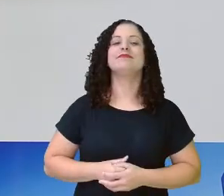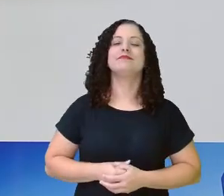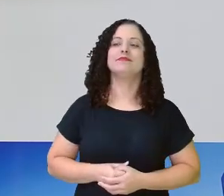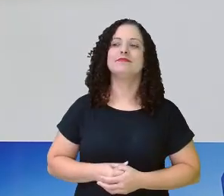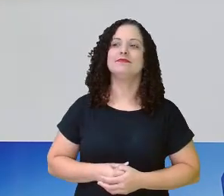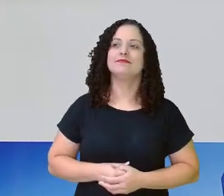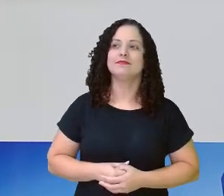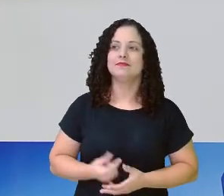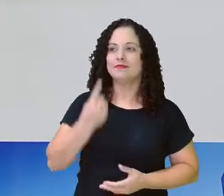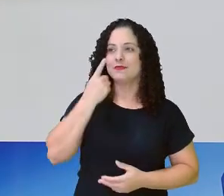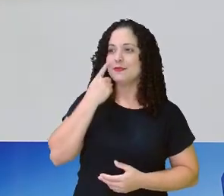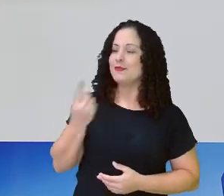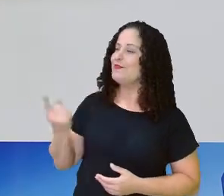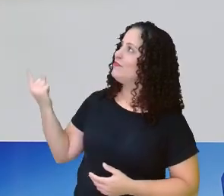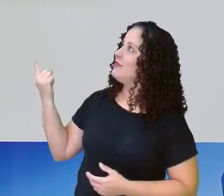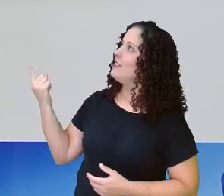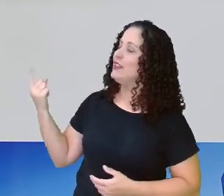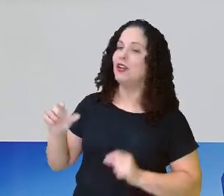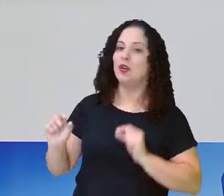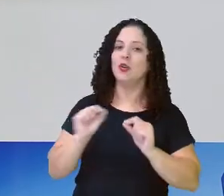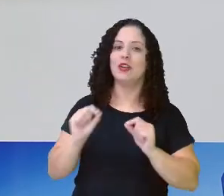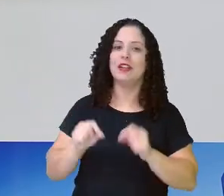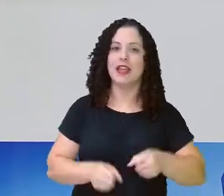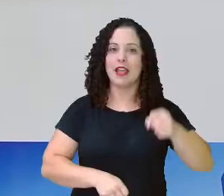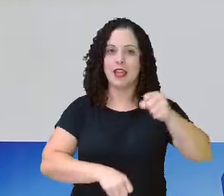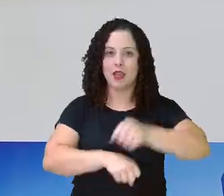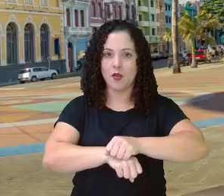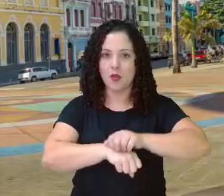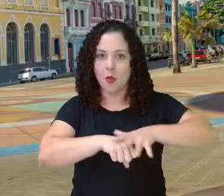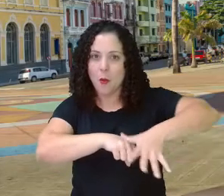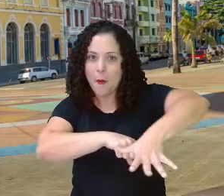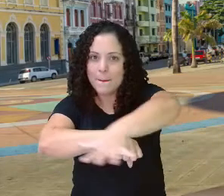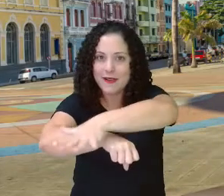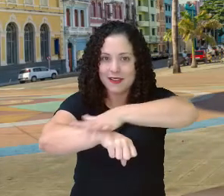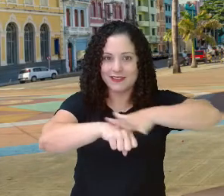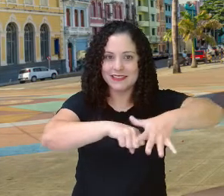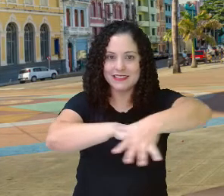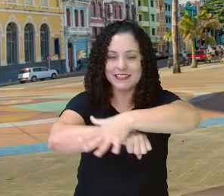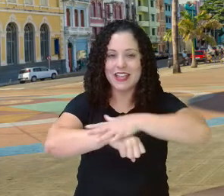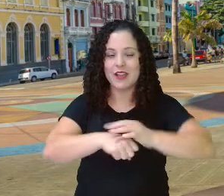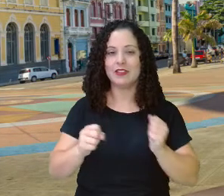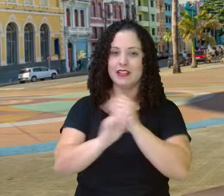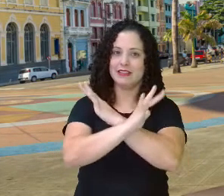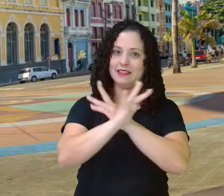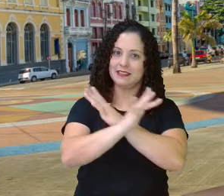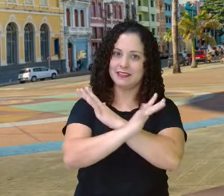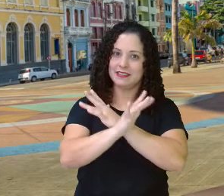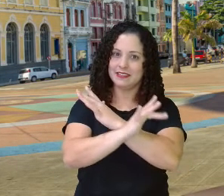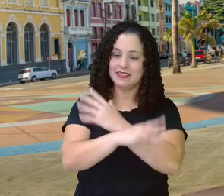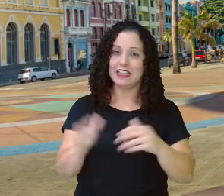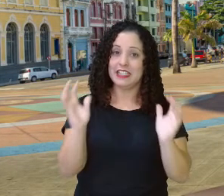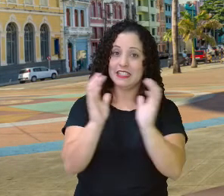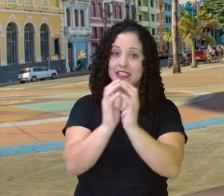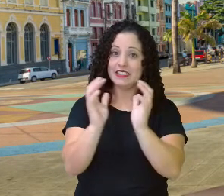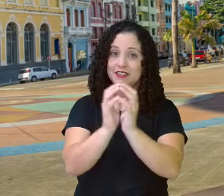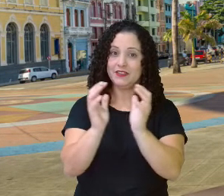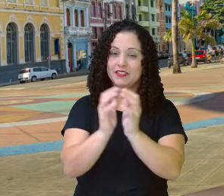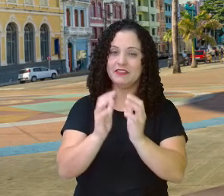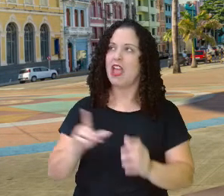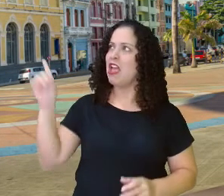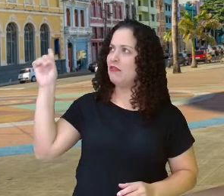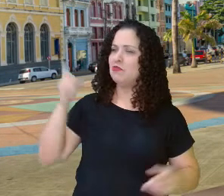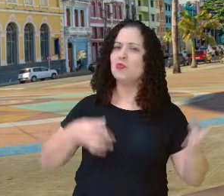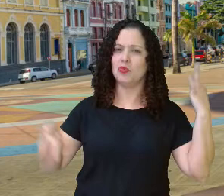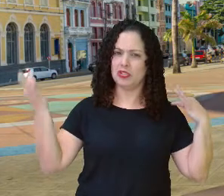Então, vejam aí, tá aí essa imagem do Marco Zero, que é um local turístico, bem visitado na nossa cidade. E a gente pode olhar pelos